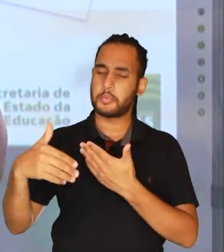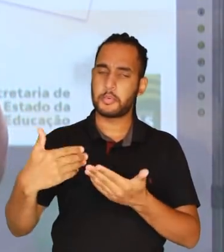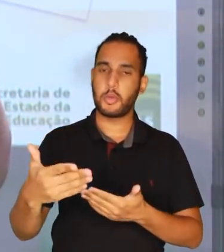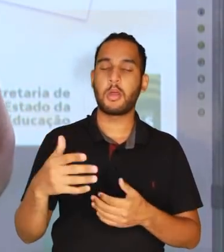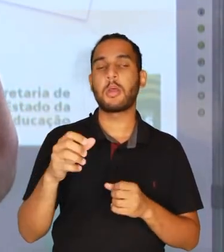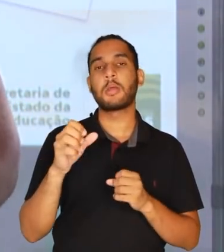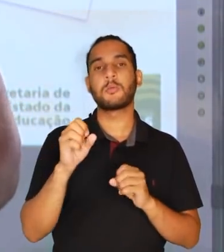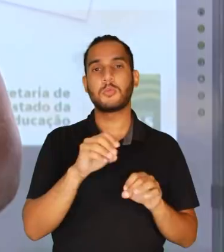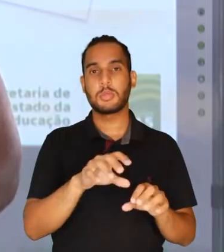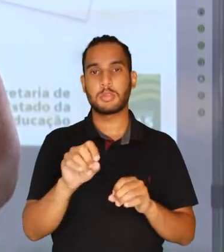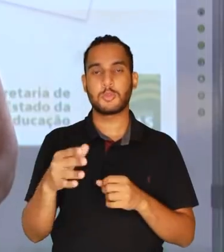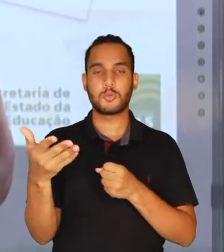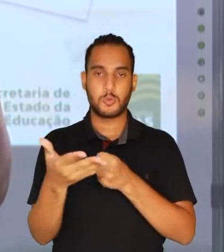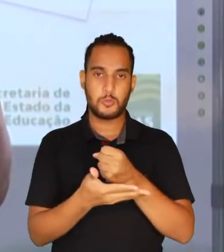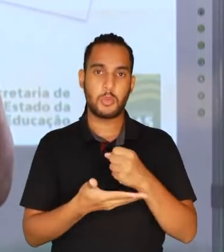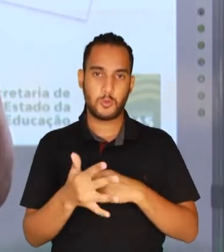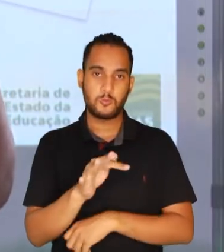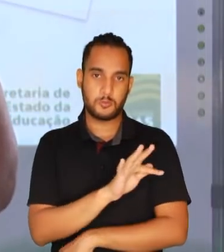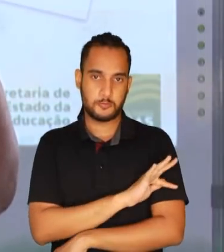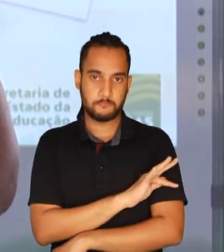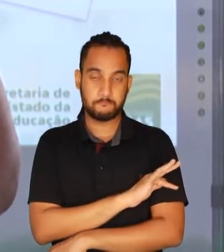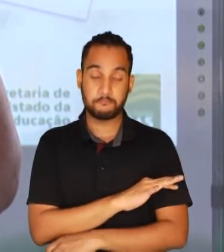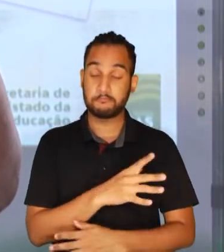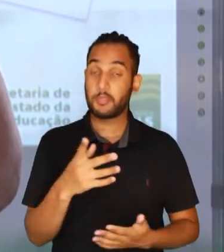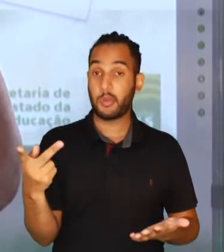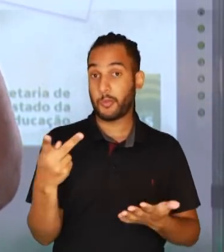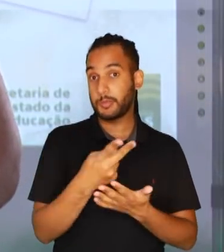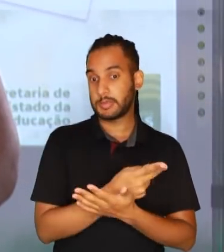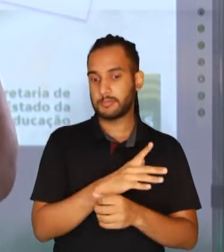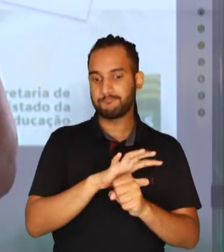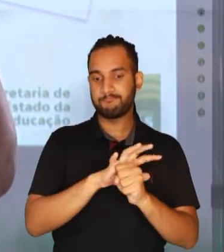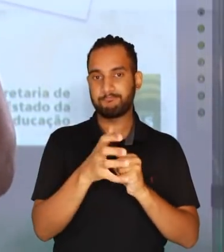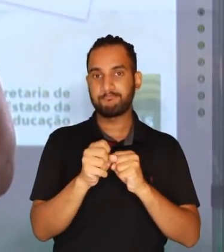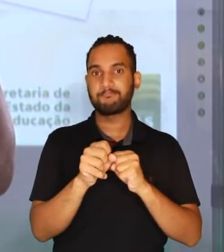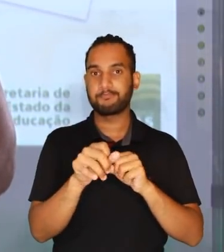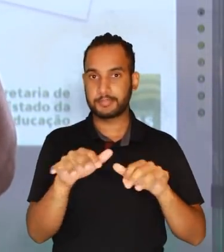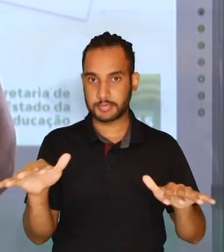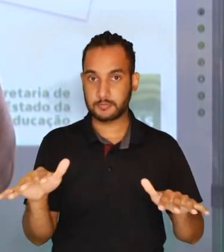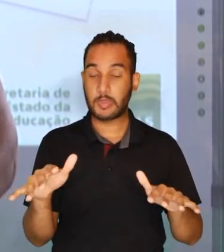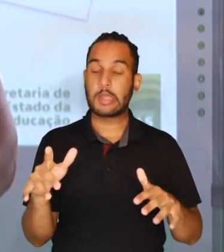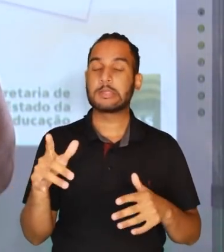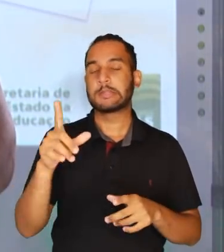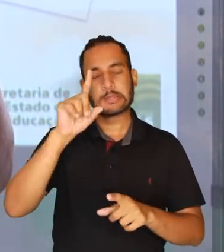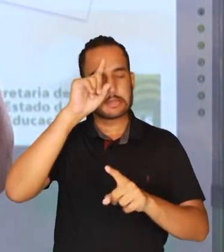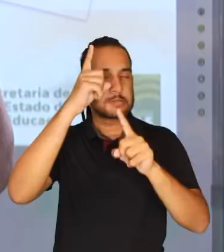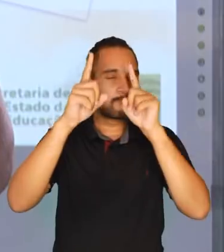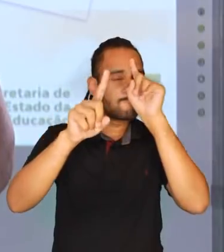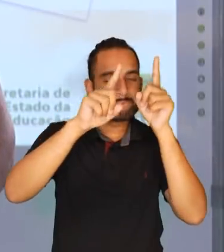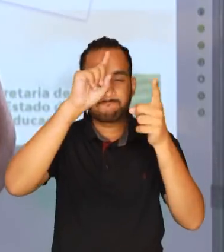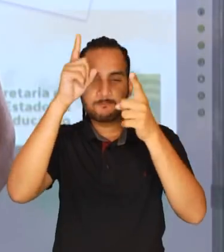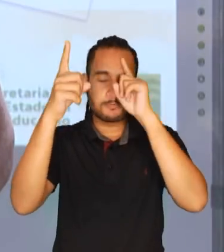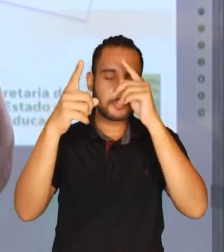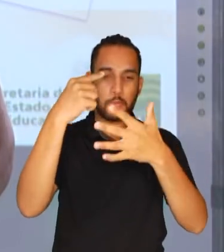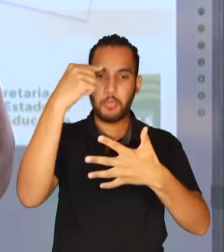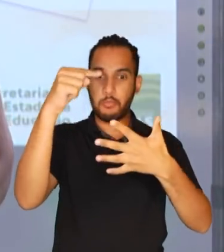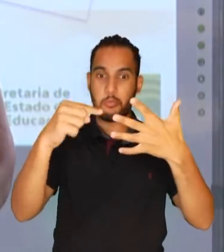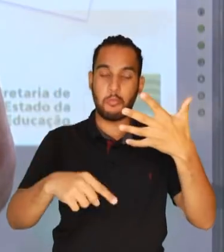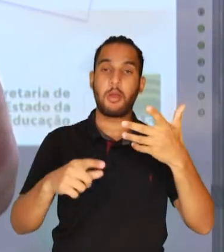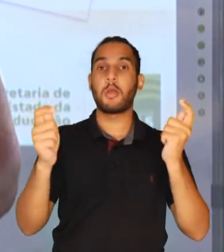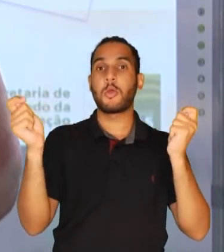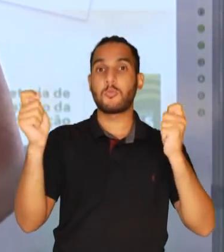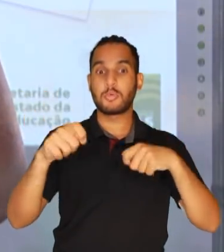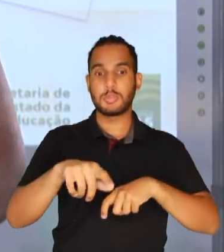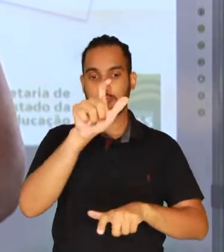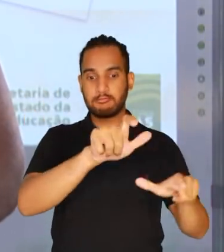da educação básica. Com a pandemia da Covid-19, tivemos que ter muita criatividade para garantir o